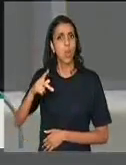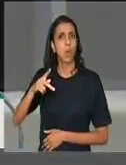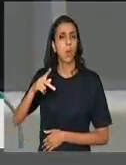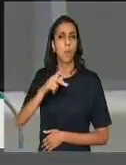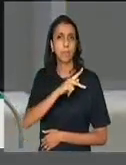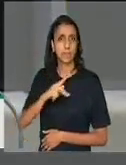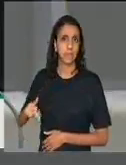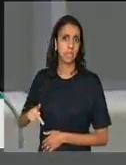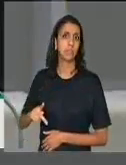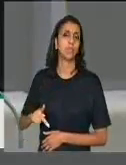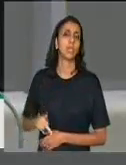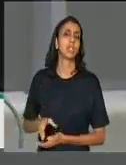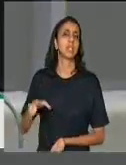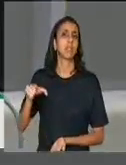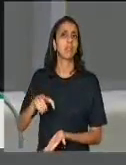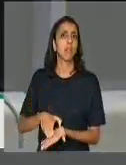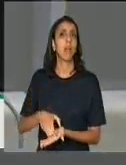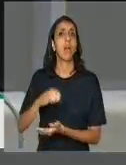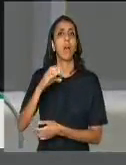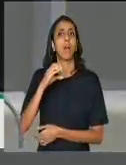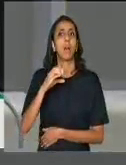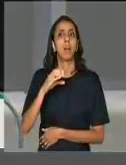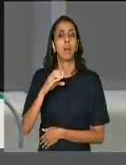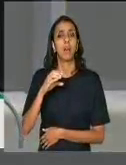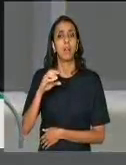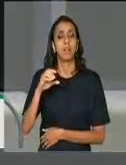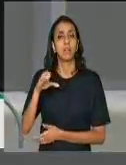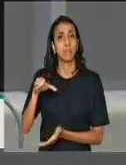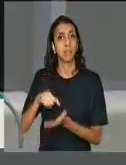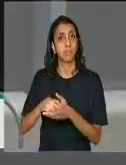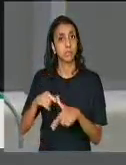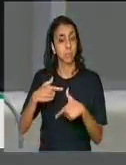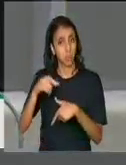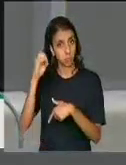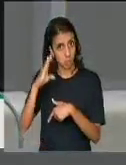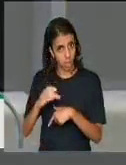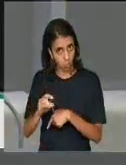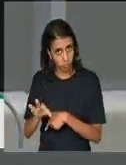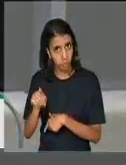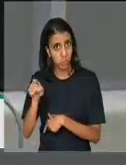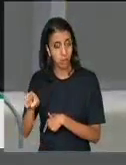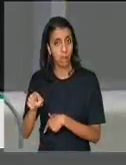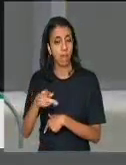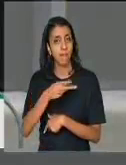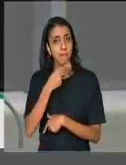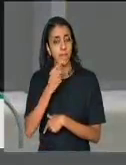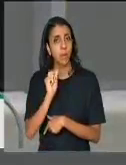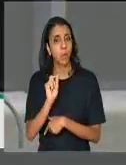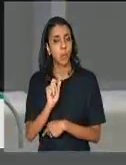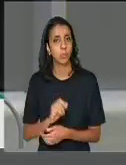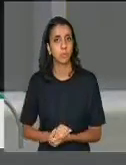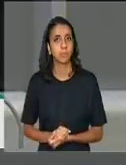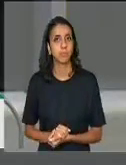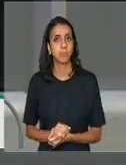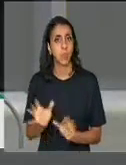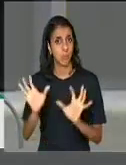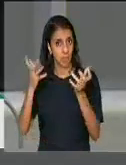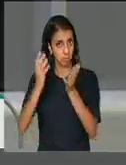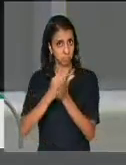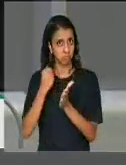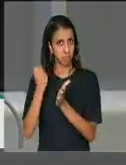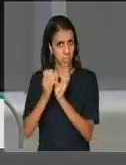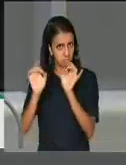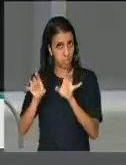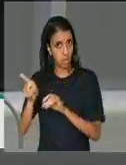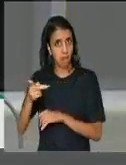Trabalhadores e Trabalhadoras do Brasil, quando, ao falar na oportunidade da solenidade, disse,